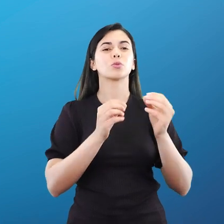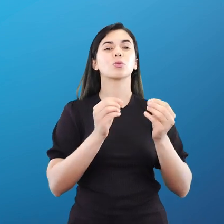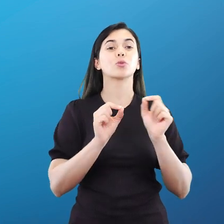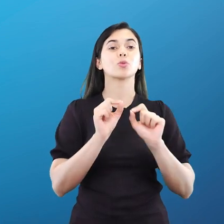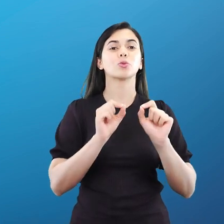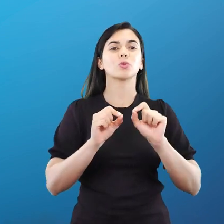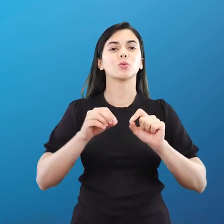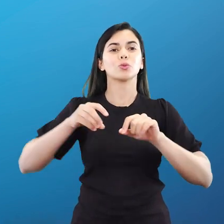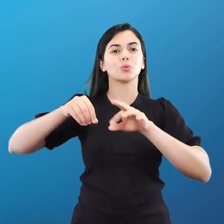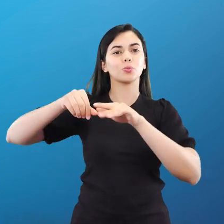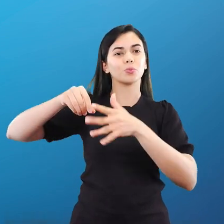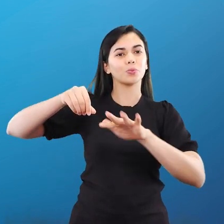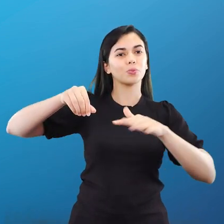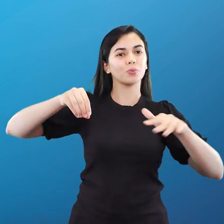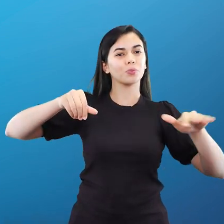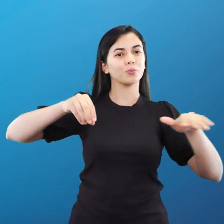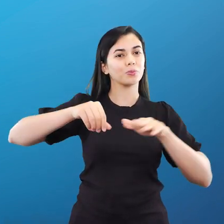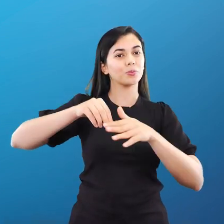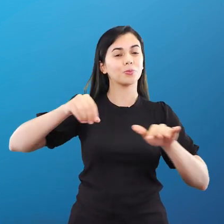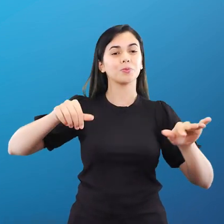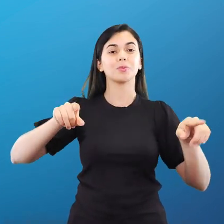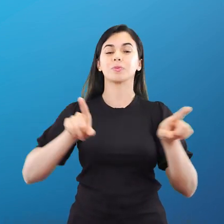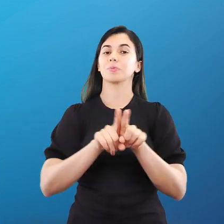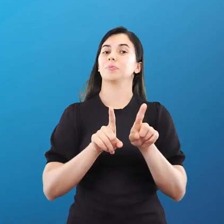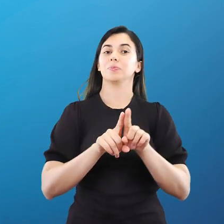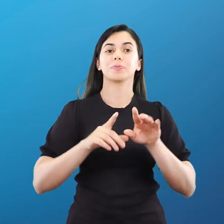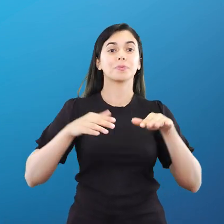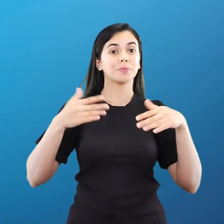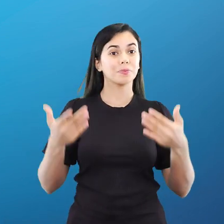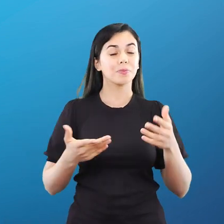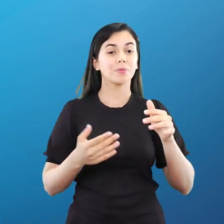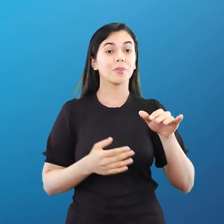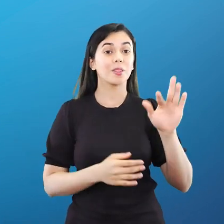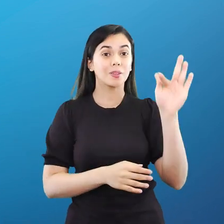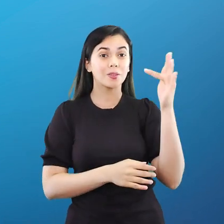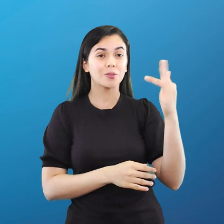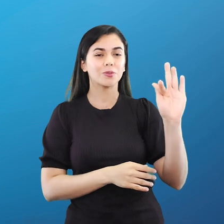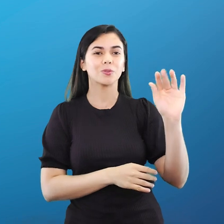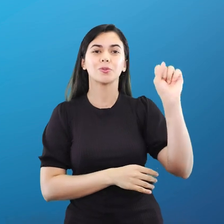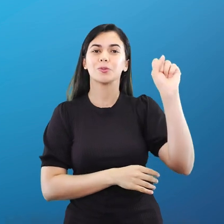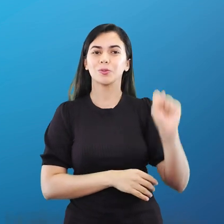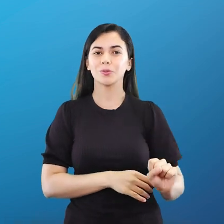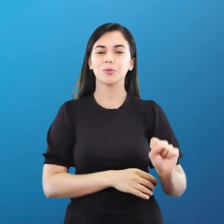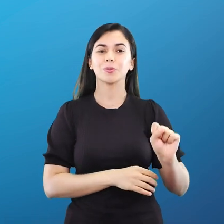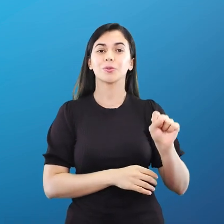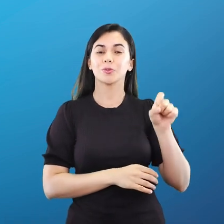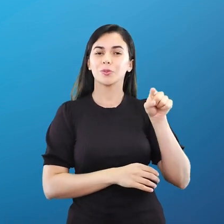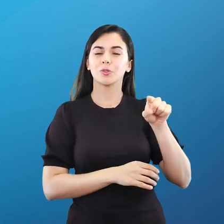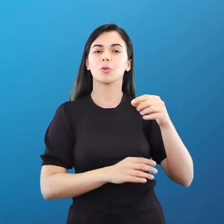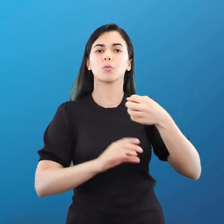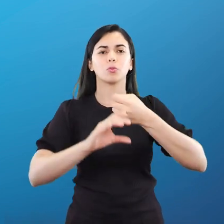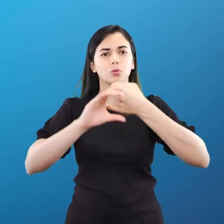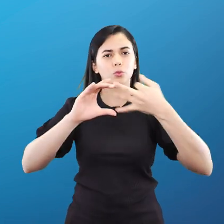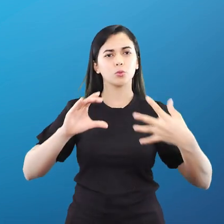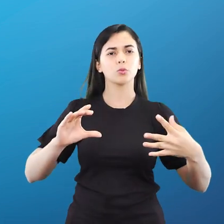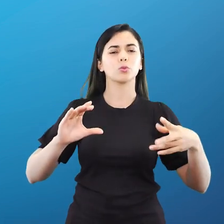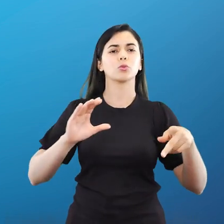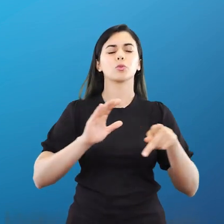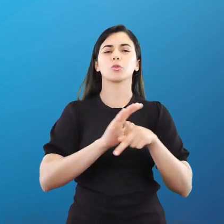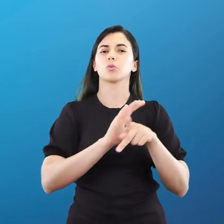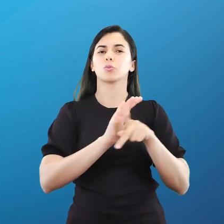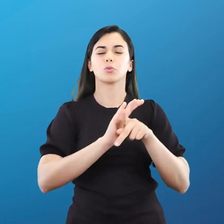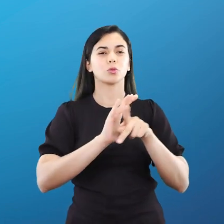aí pelo mar Mediterrâneo, tá bom? Então, essa região mais sul, ela vai ter aí características mais